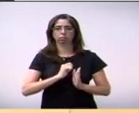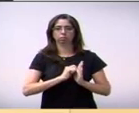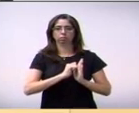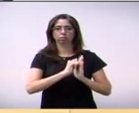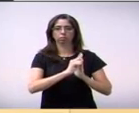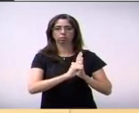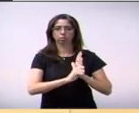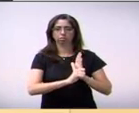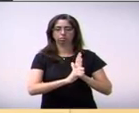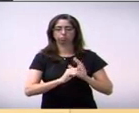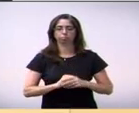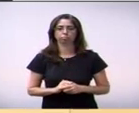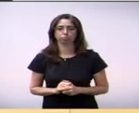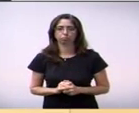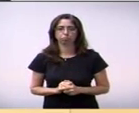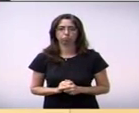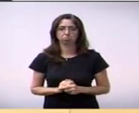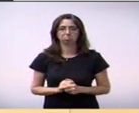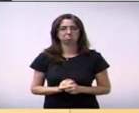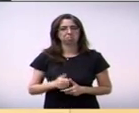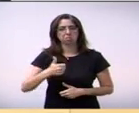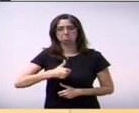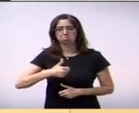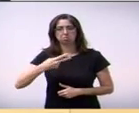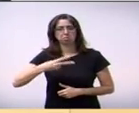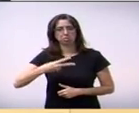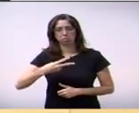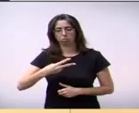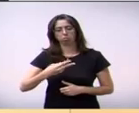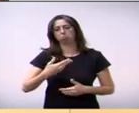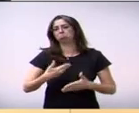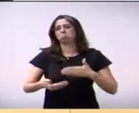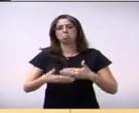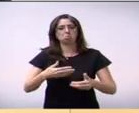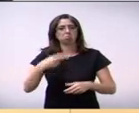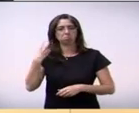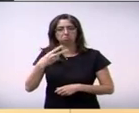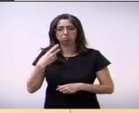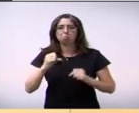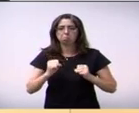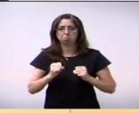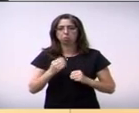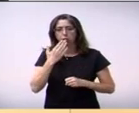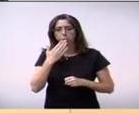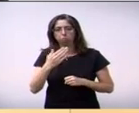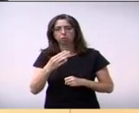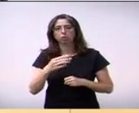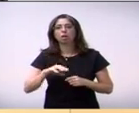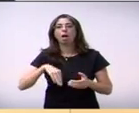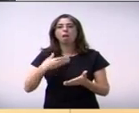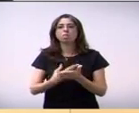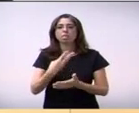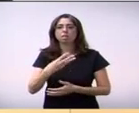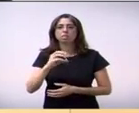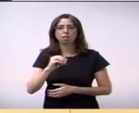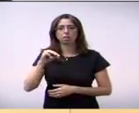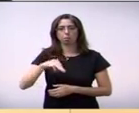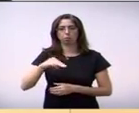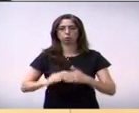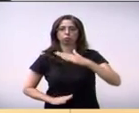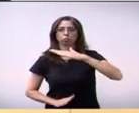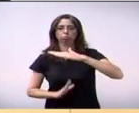ele qualquer tanto na primeira parte quanto na segunda qualquer vereador pode pedir até 30 minutos para